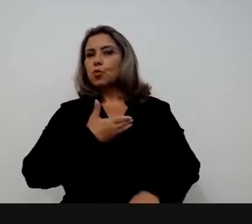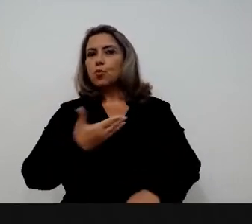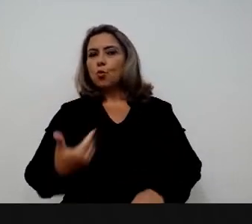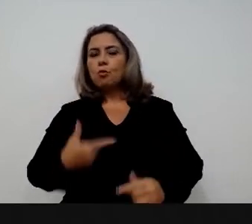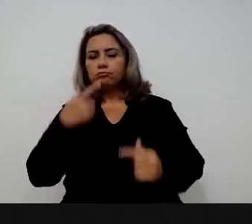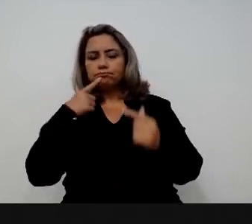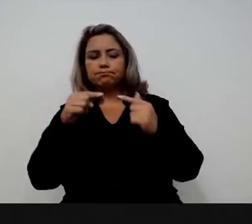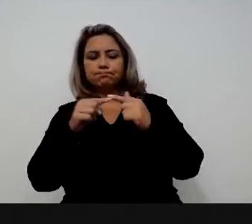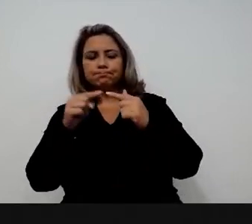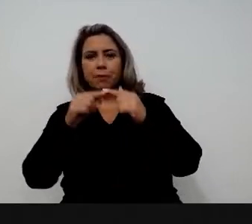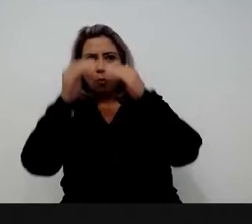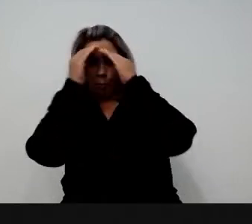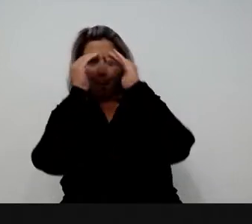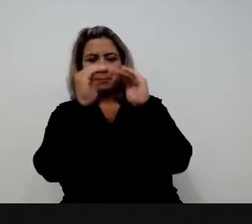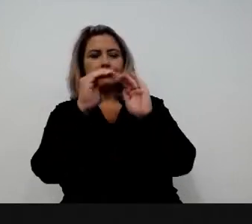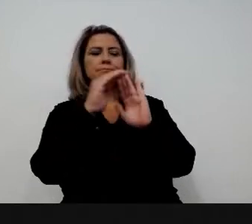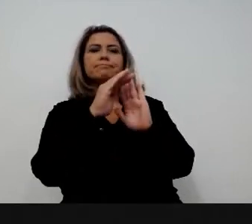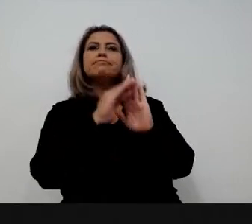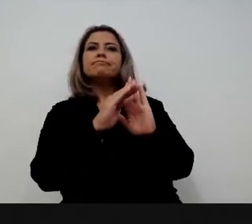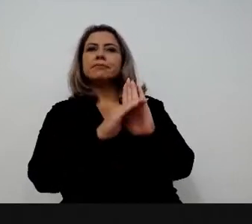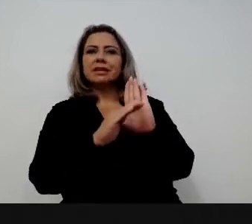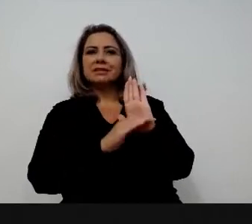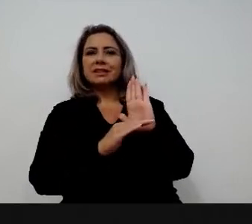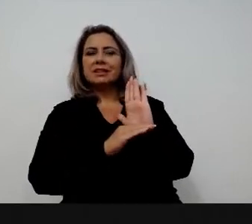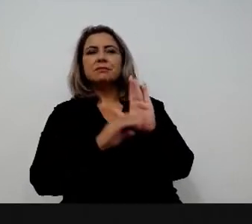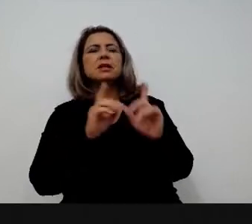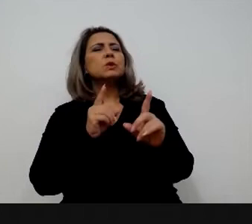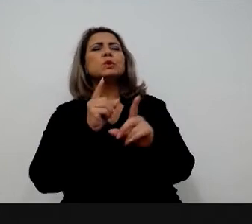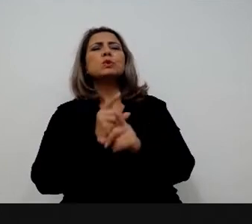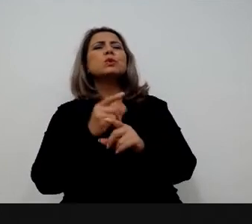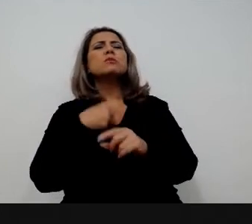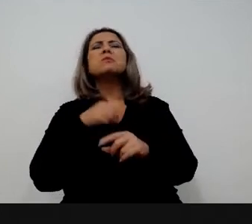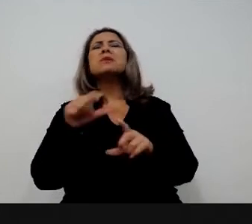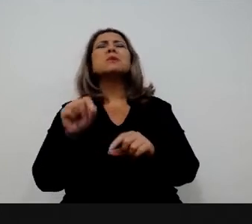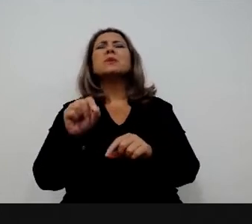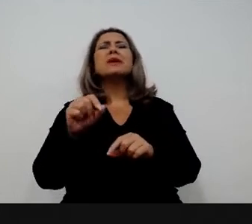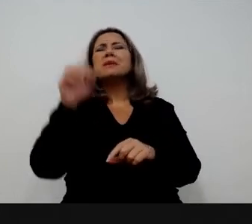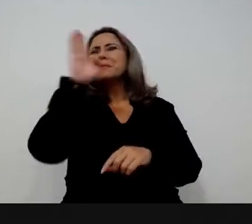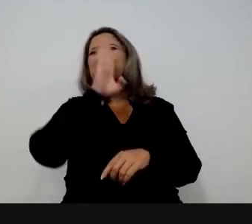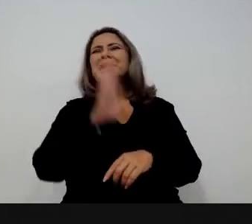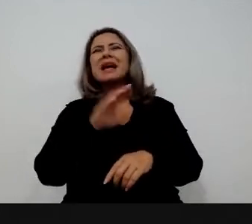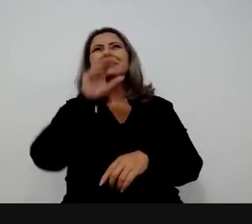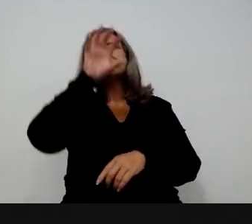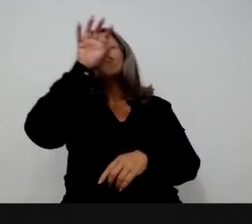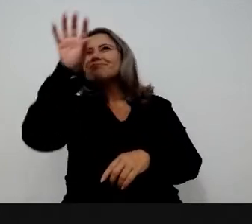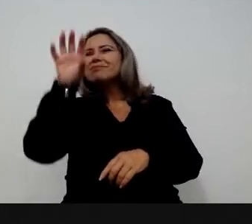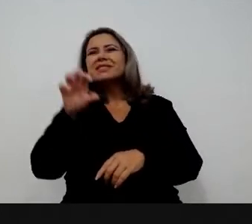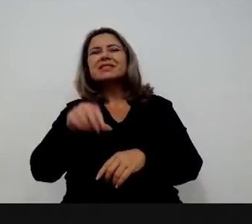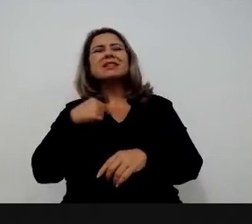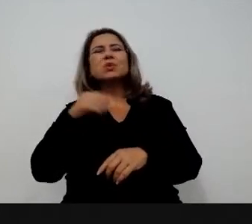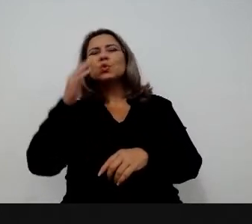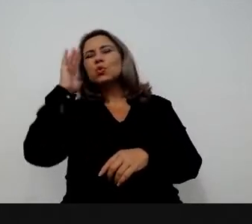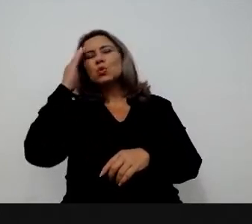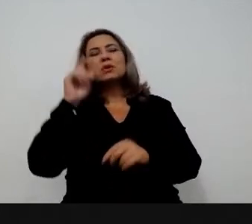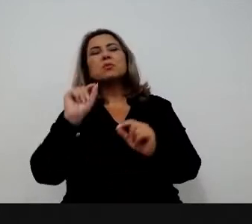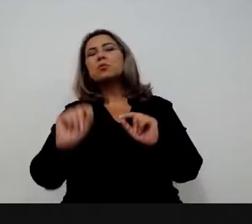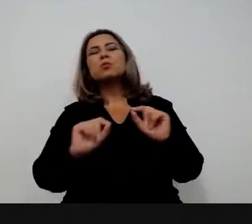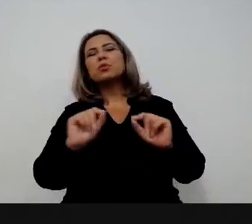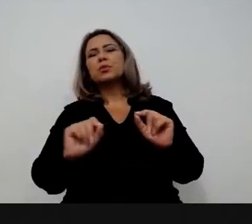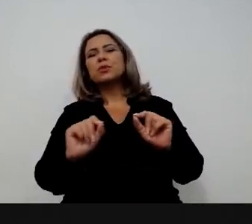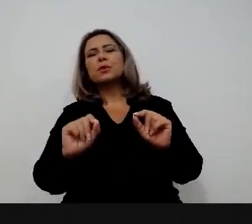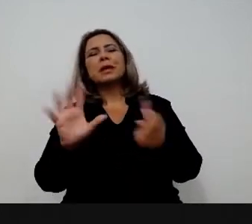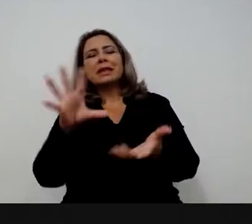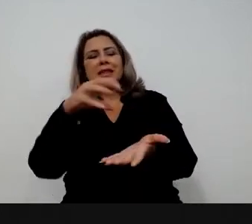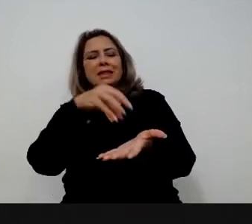de acordo com certos critérios. A gente fez um mapeamento porque o Brasil nem sabia o que é centro de governo no Brasil. Espera aí, só entender esse recorte do que